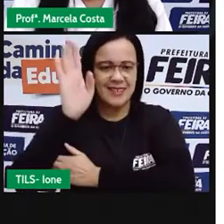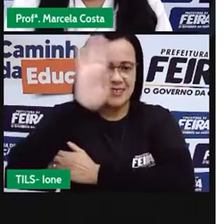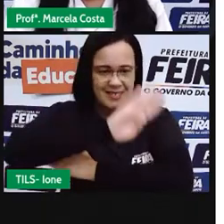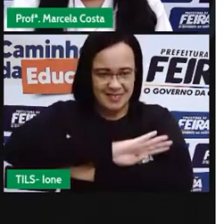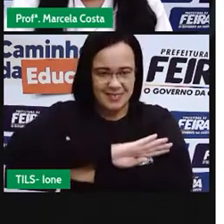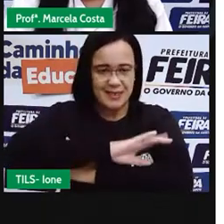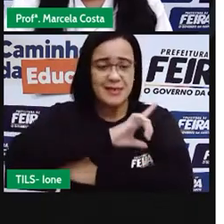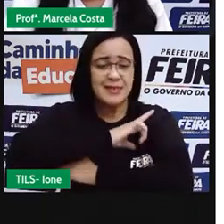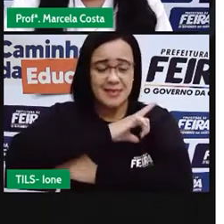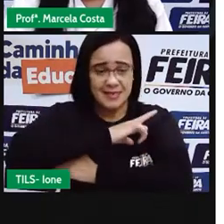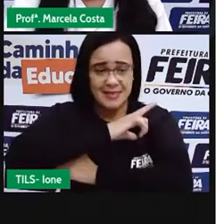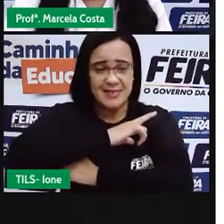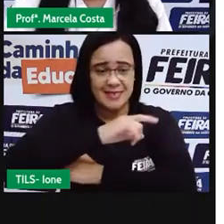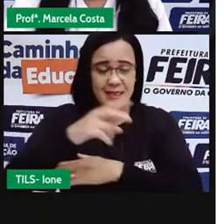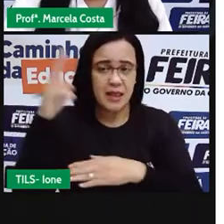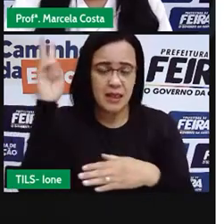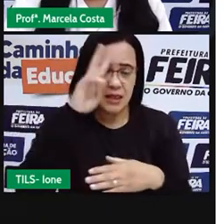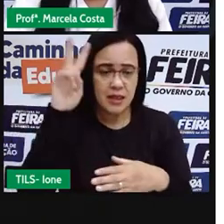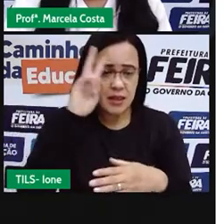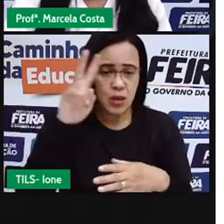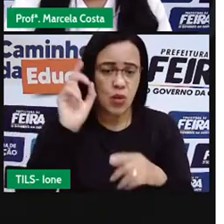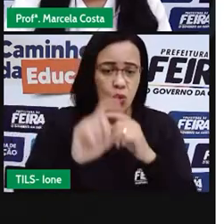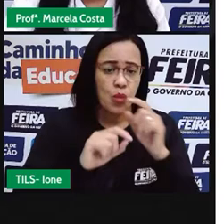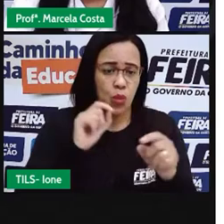Lembrando que as,